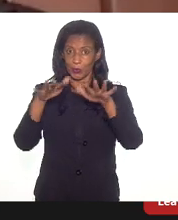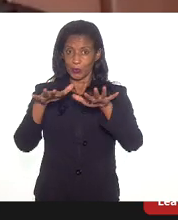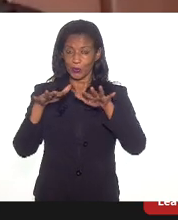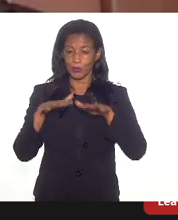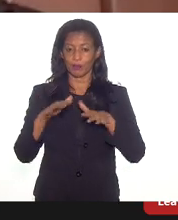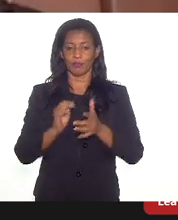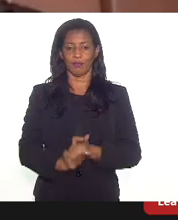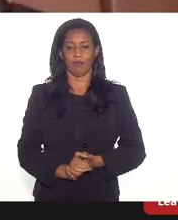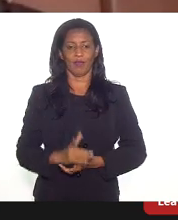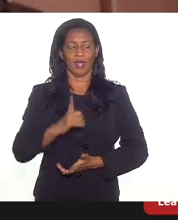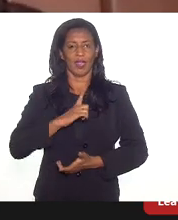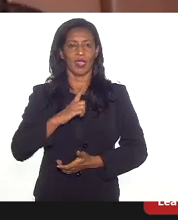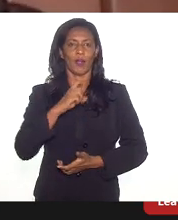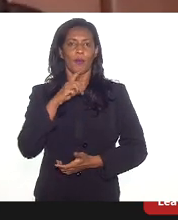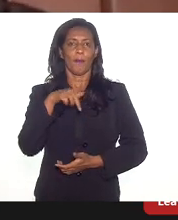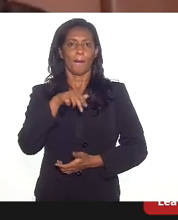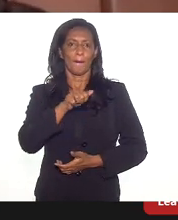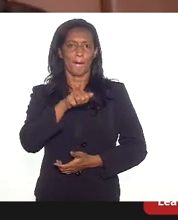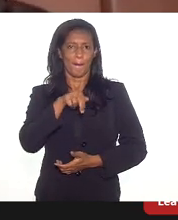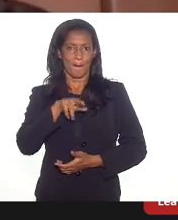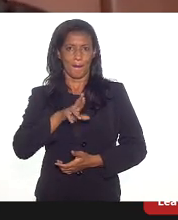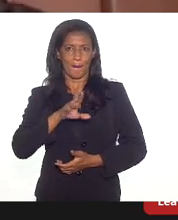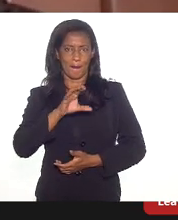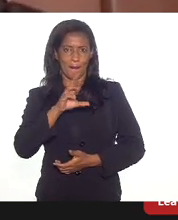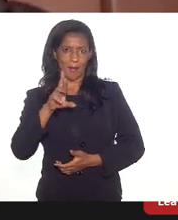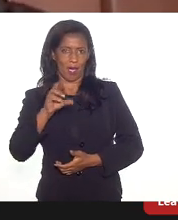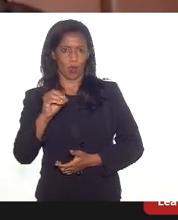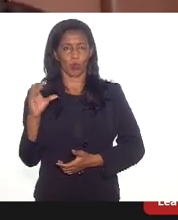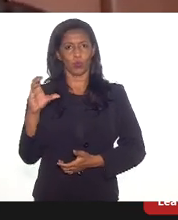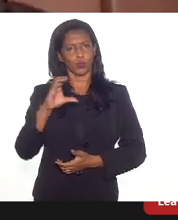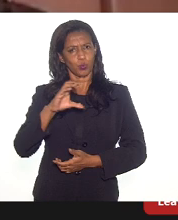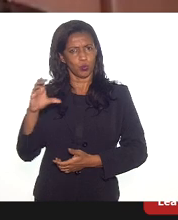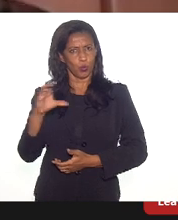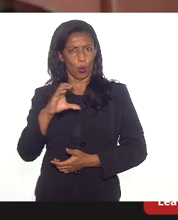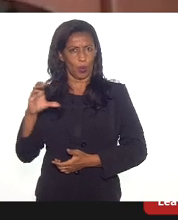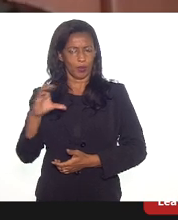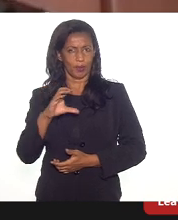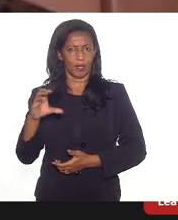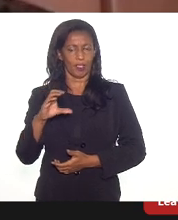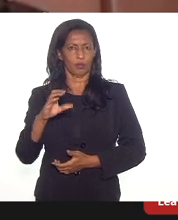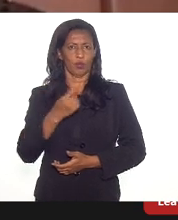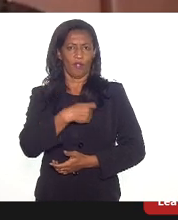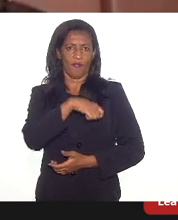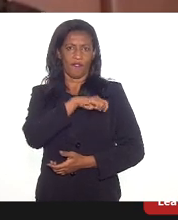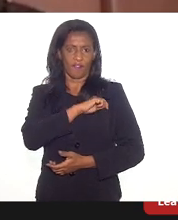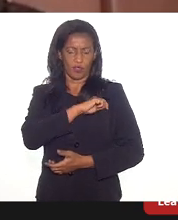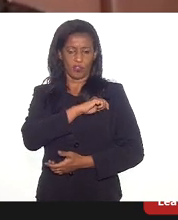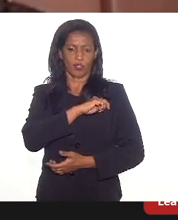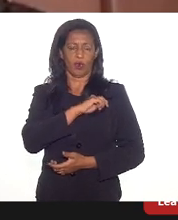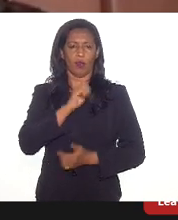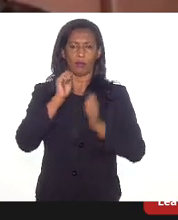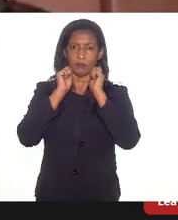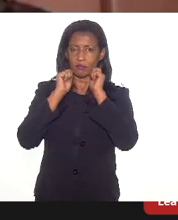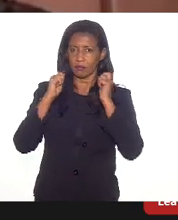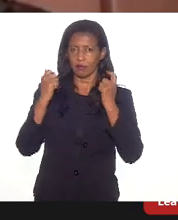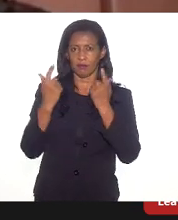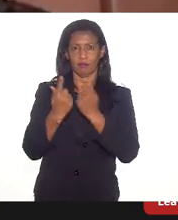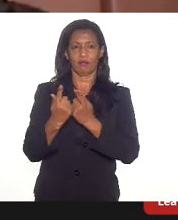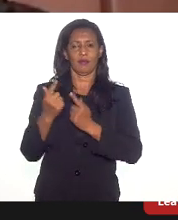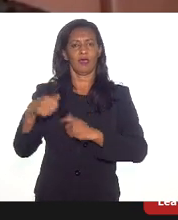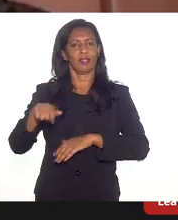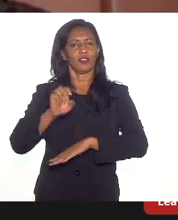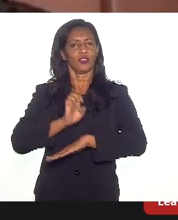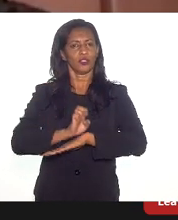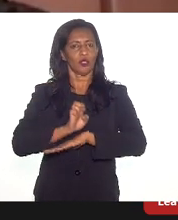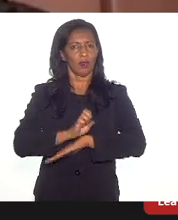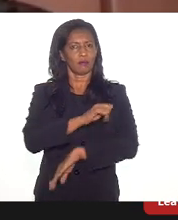aqui conosco o doutor Mauro Osório, que coordena os trabalhos da assessoria fiscal da Assembleia Legislativa aqui do Estado